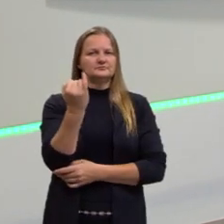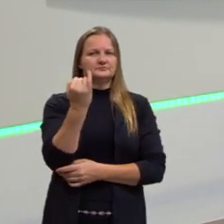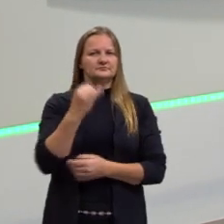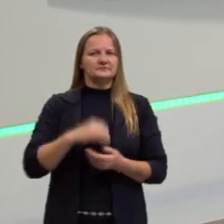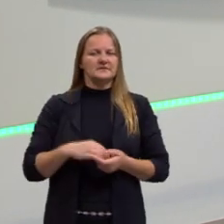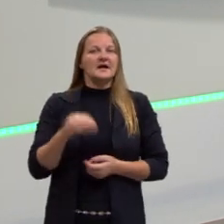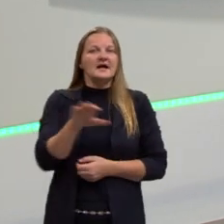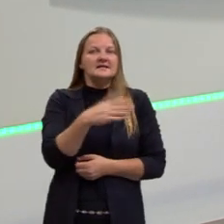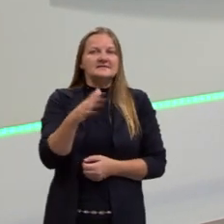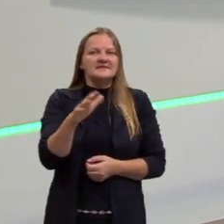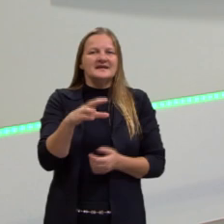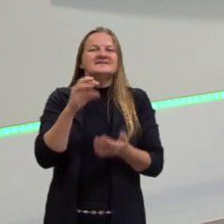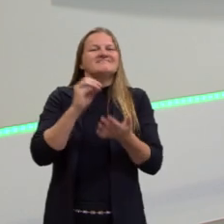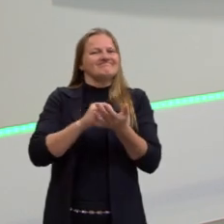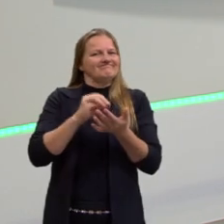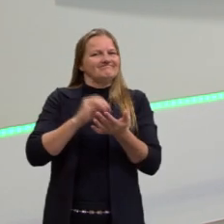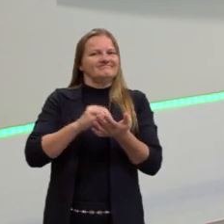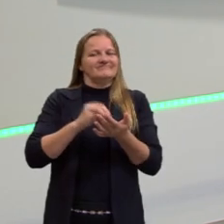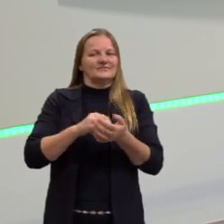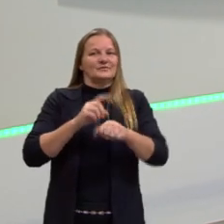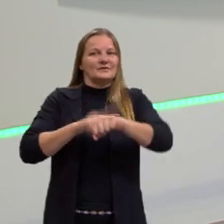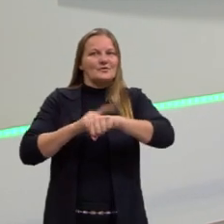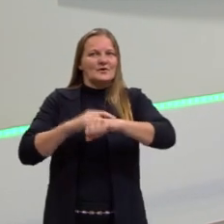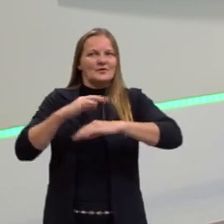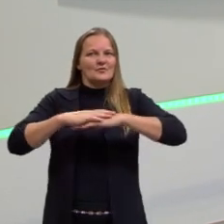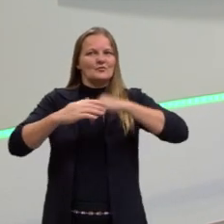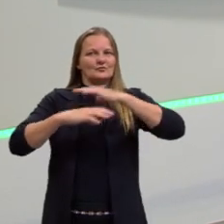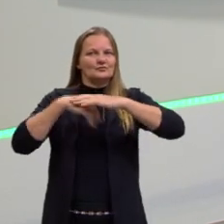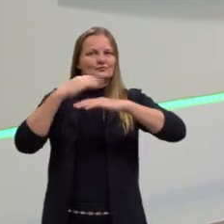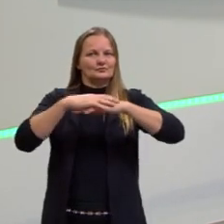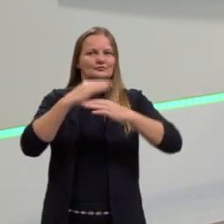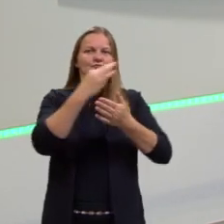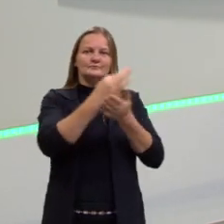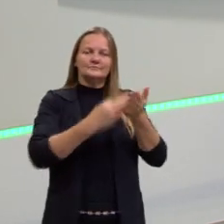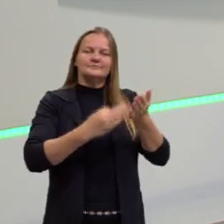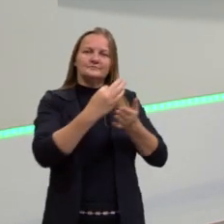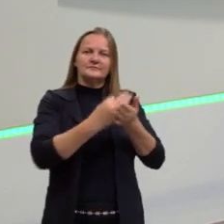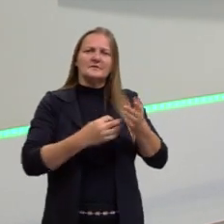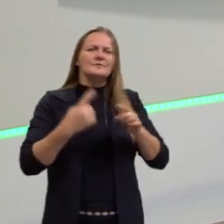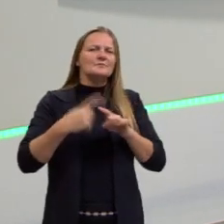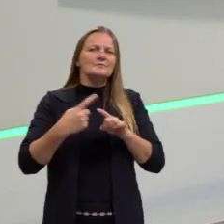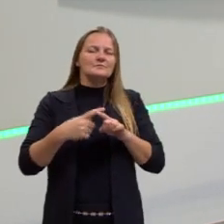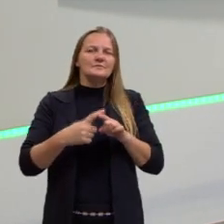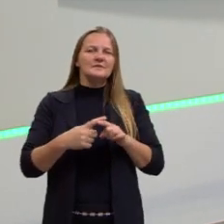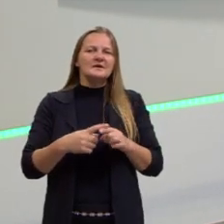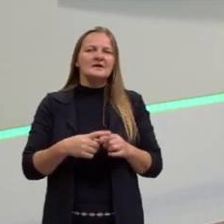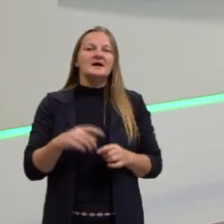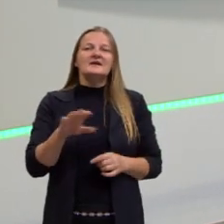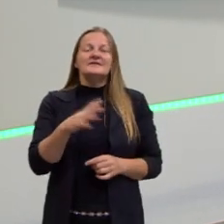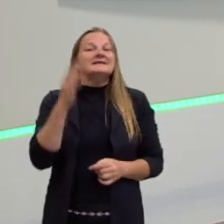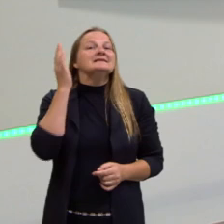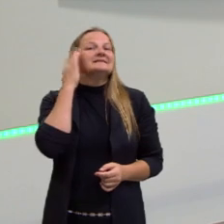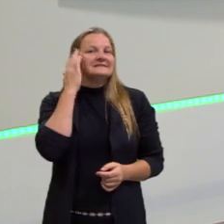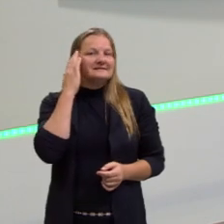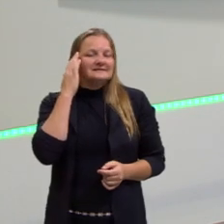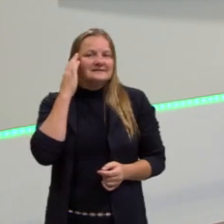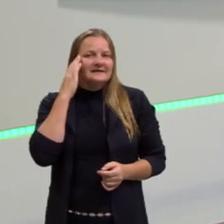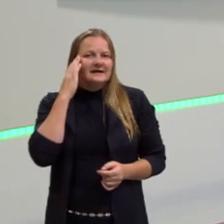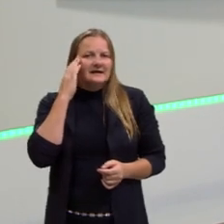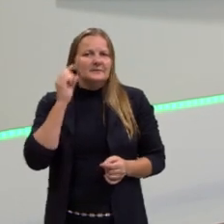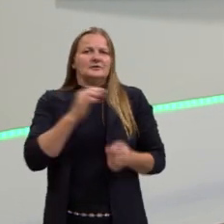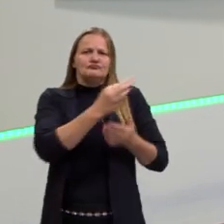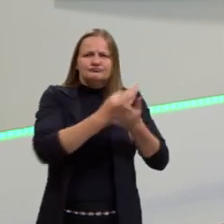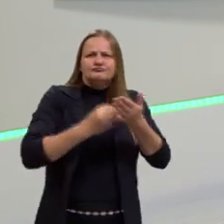às vezes, é tão ausente na hora de a gente construir o nosso texto, porque a gente, muitas vezes, sabe o que é